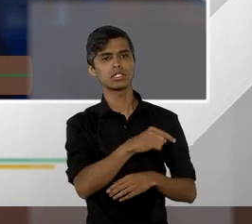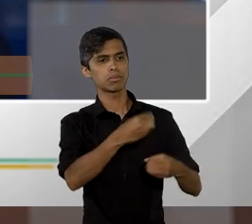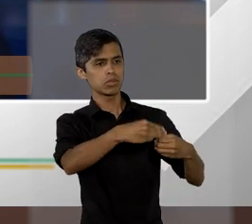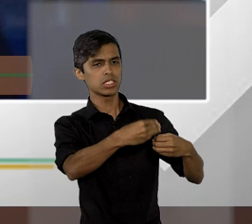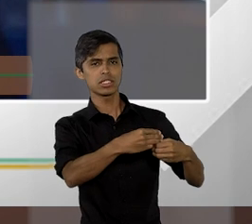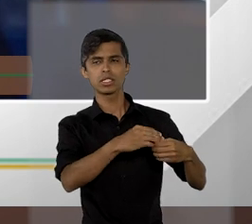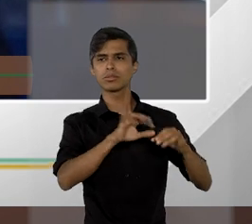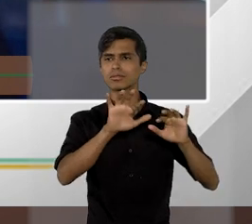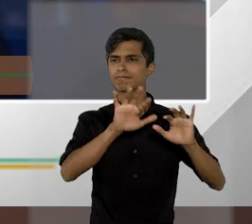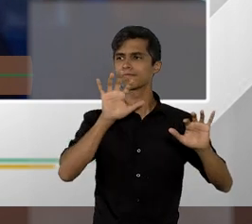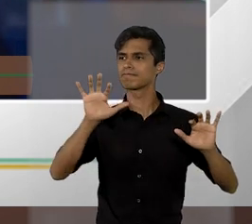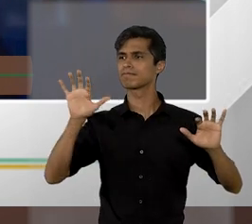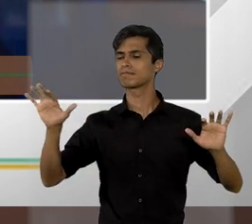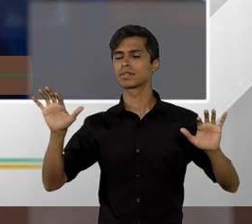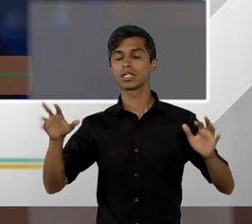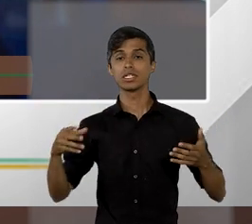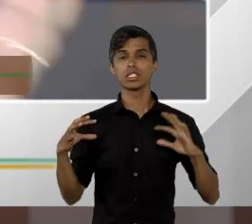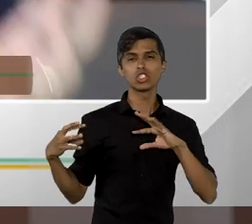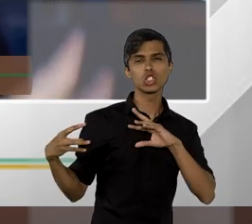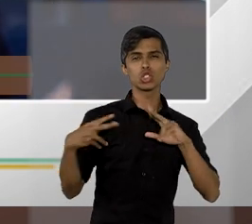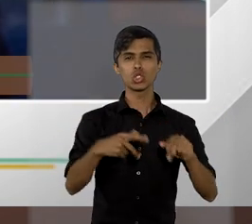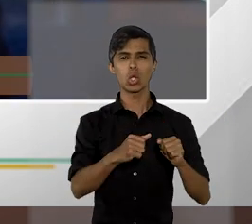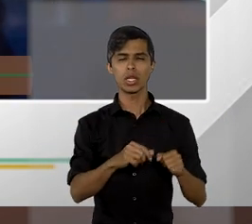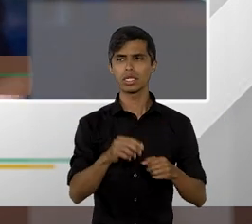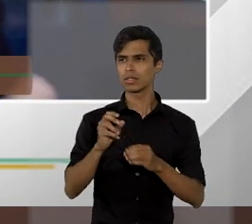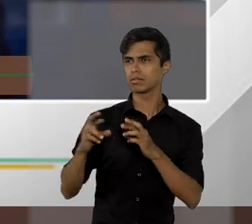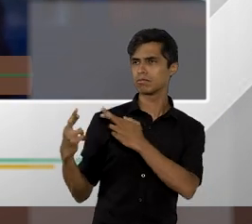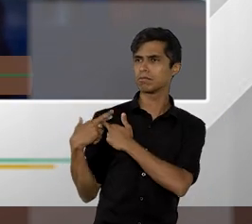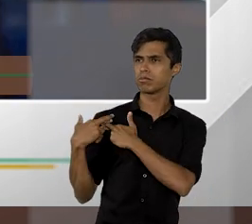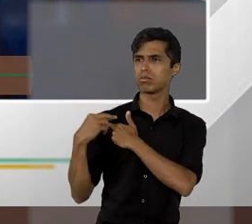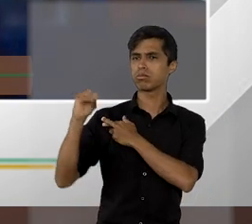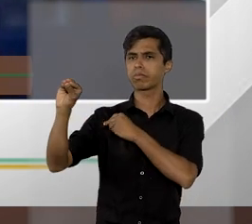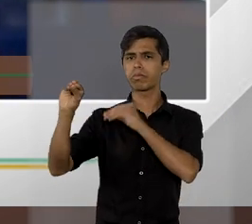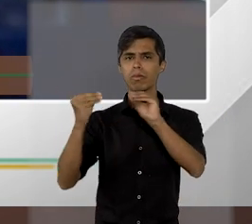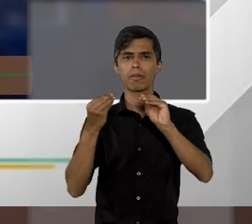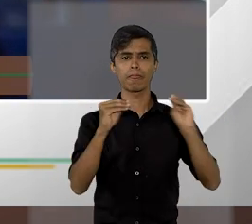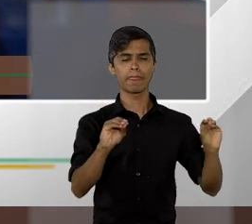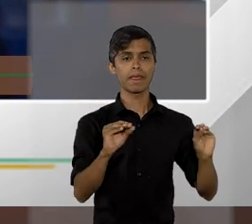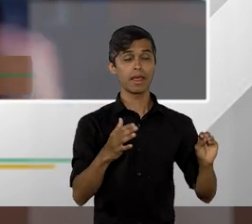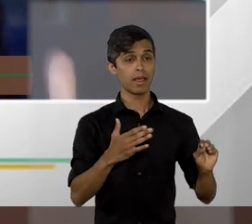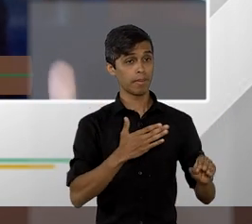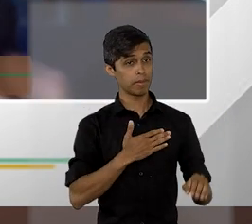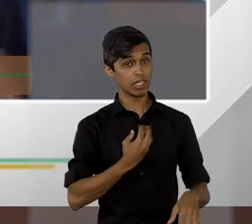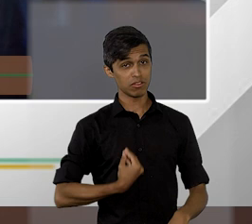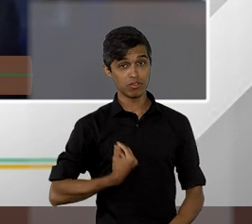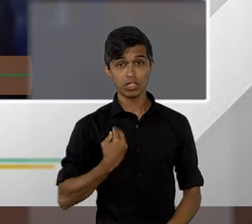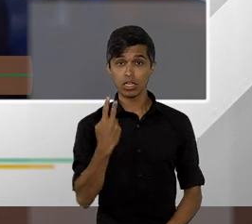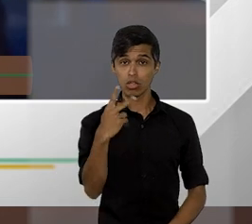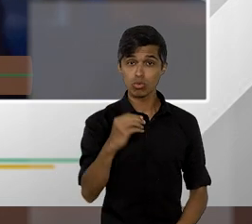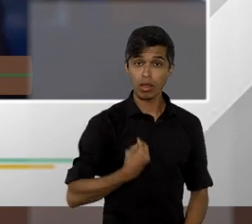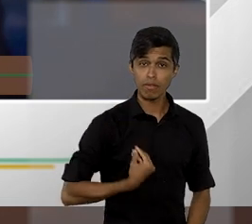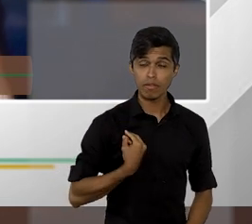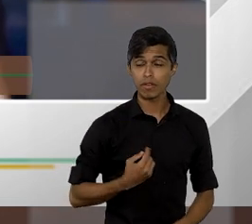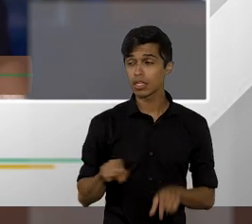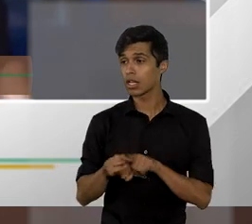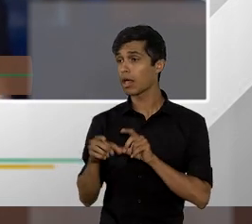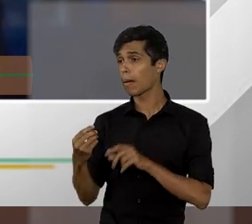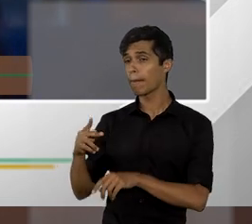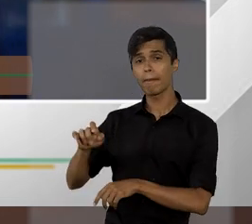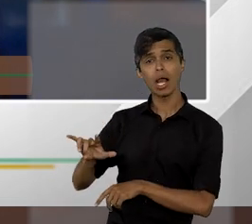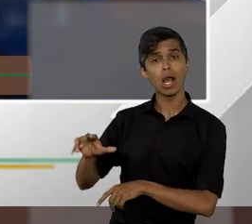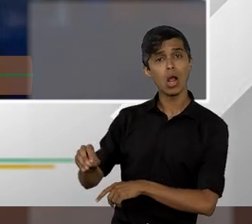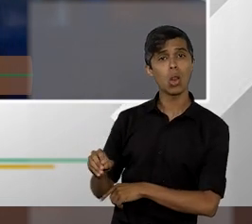ele quase na sua totalidade, a nossa vida, a vida da sua, a minha vida, sua vida, a vida do Paulo, a vida